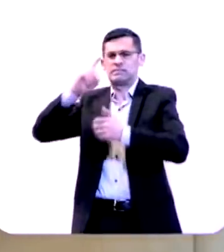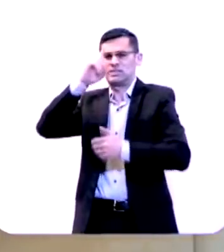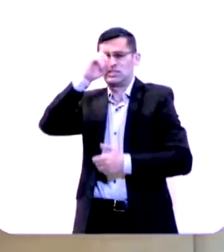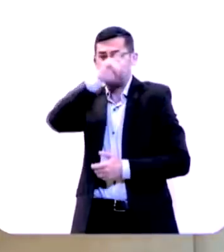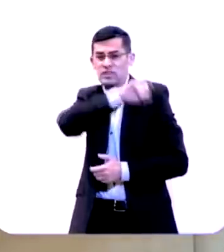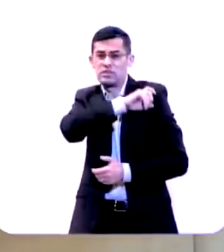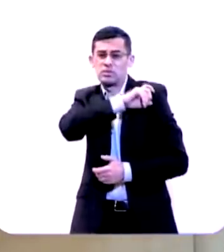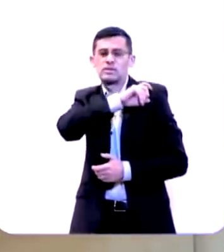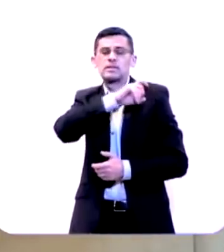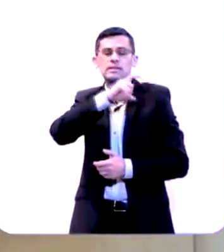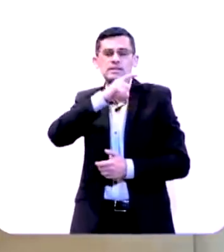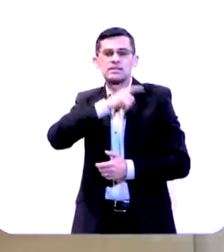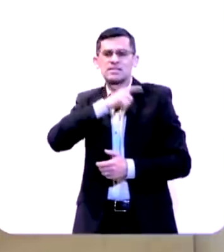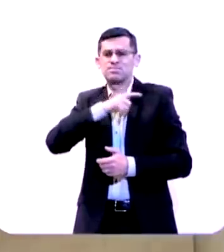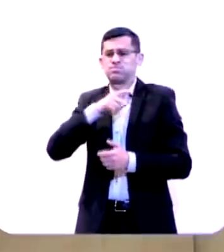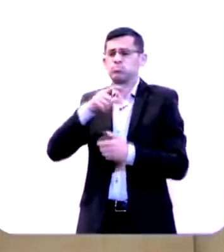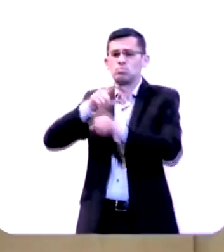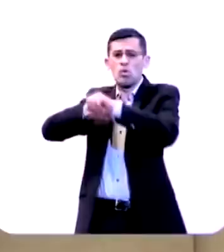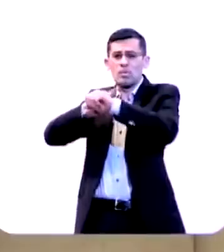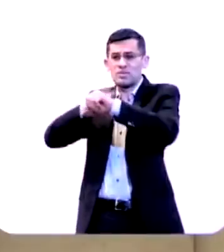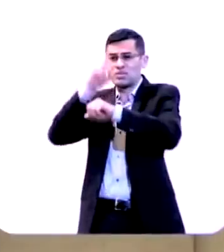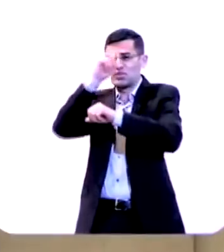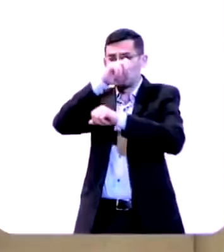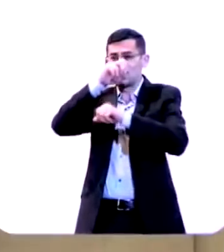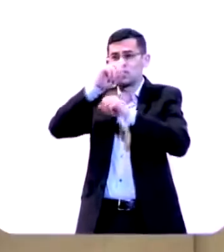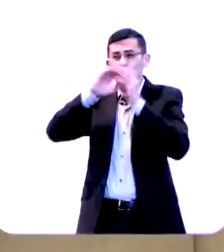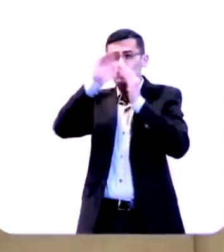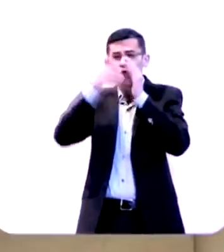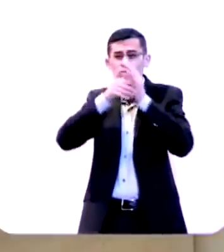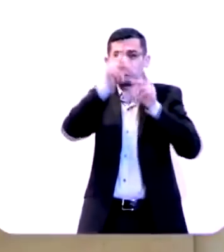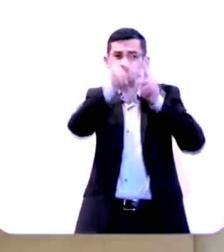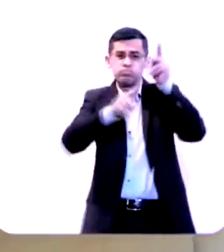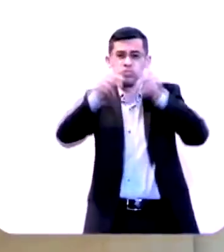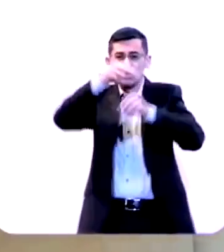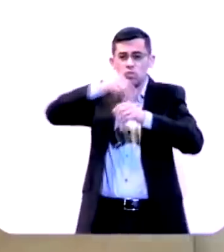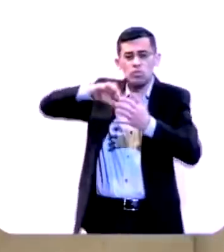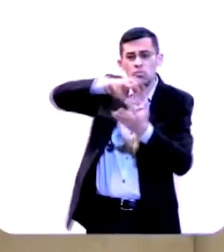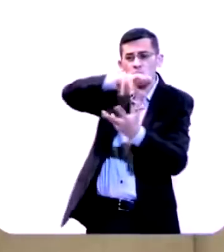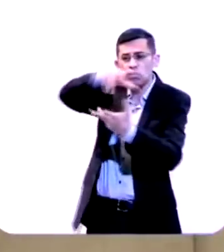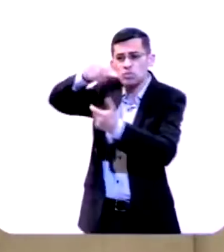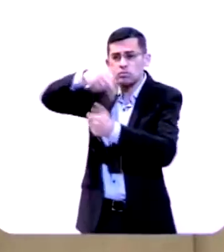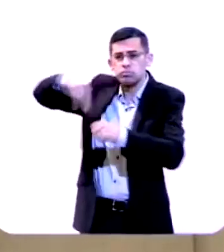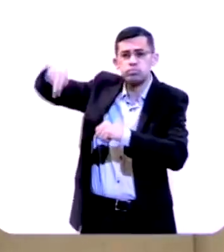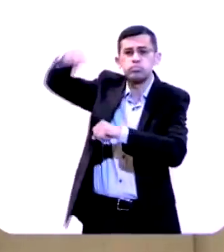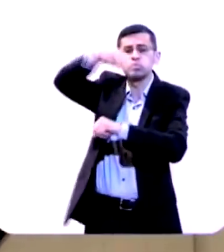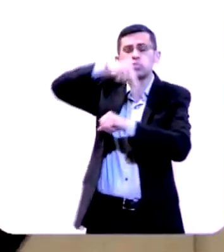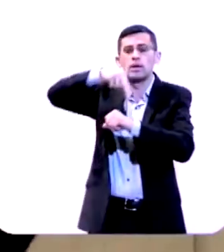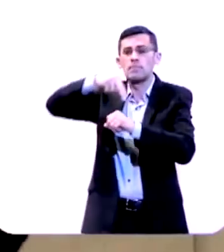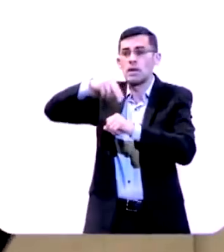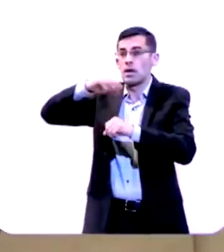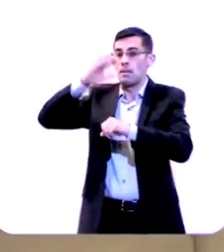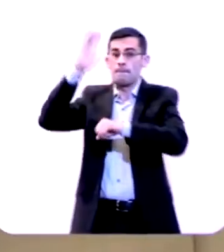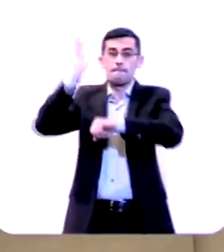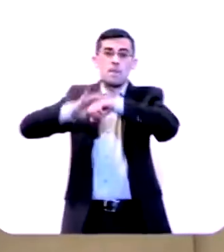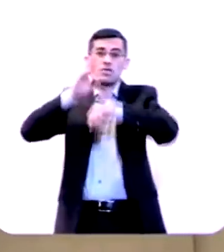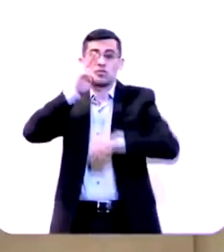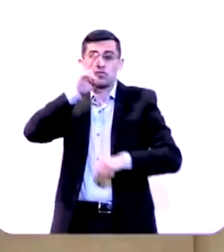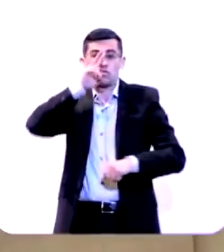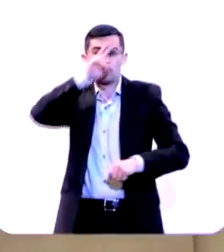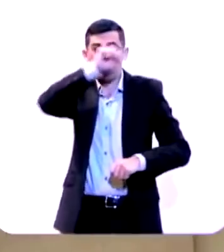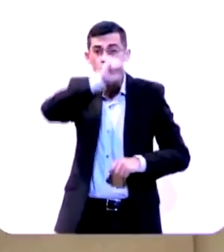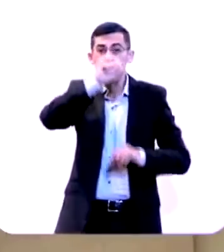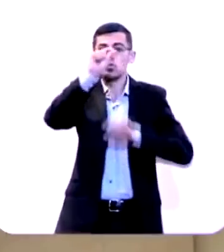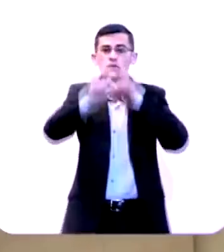Uma grande tensão mundial estava acontecendo. A maior potência do mundo naquela